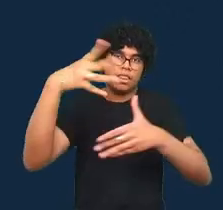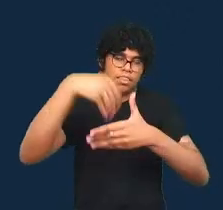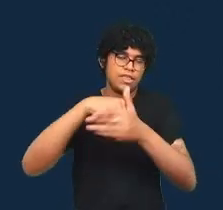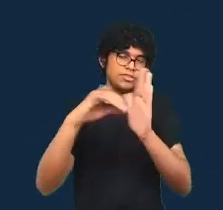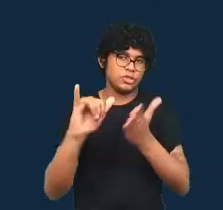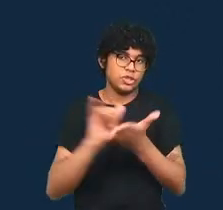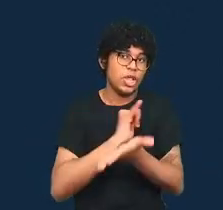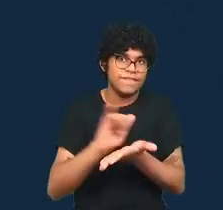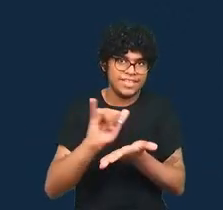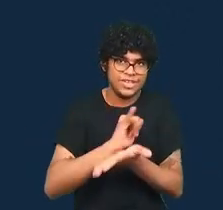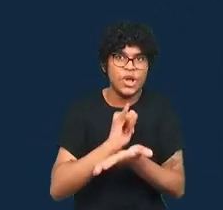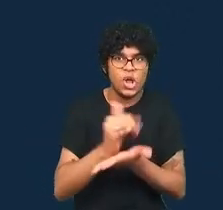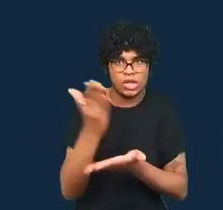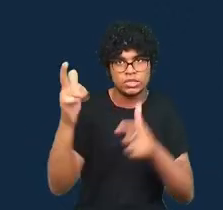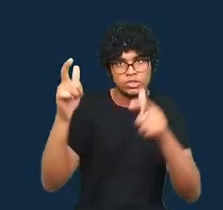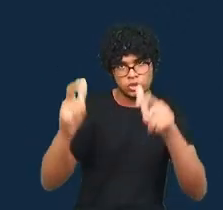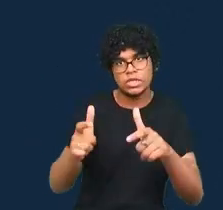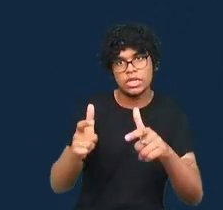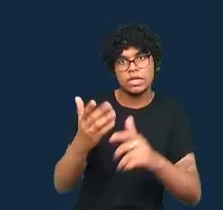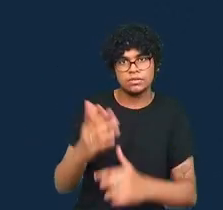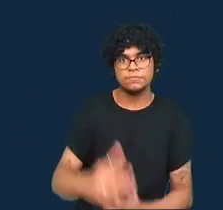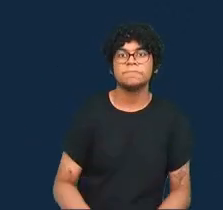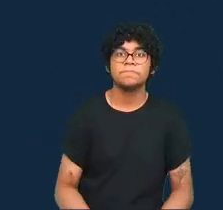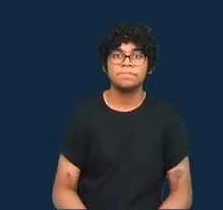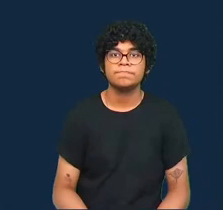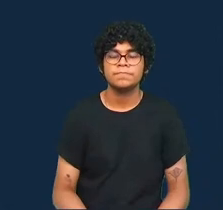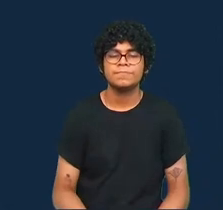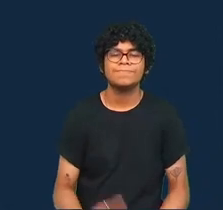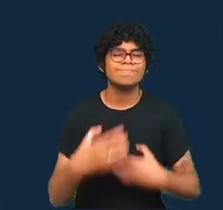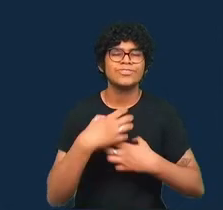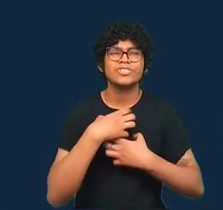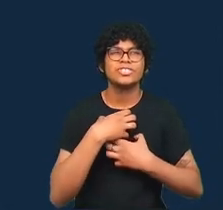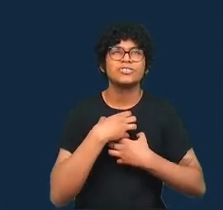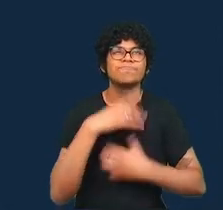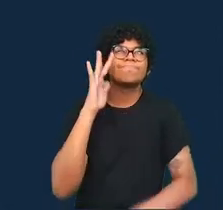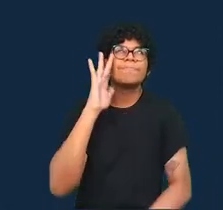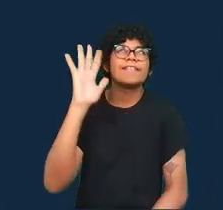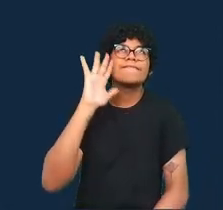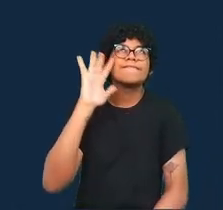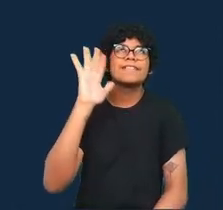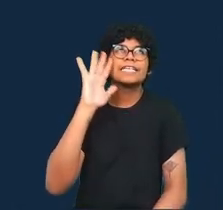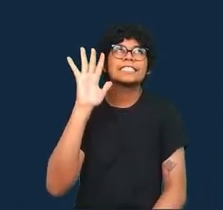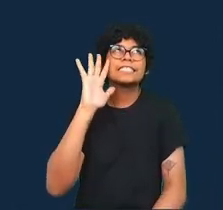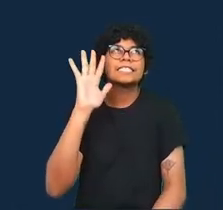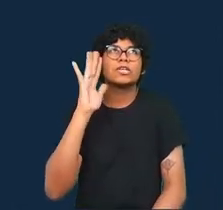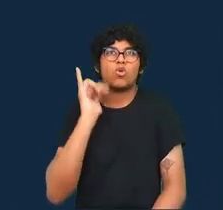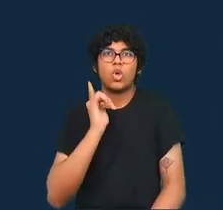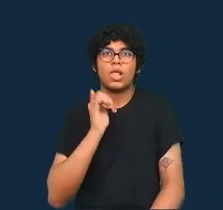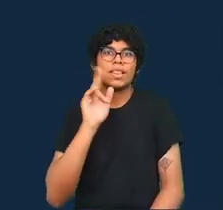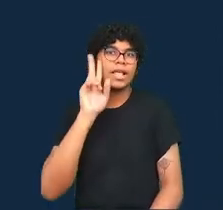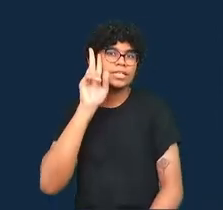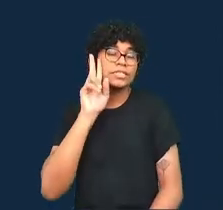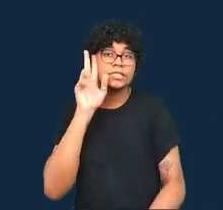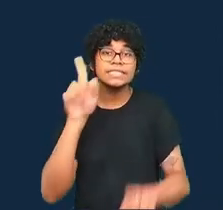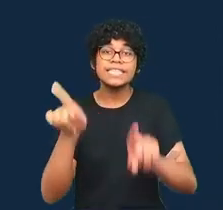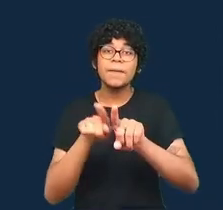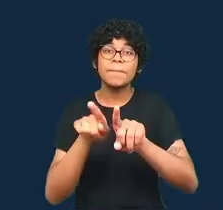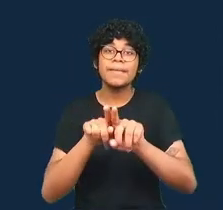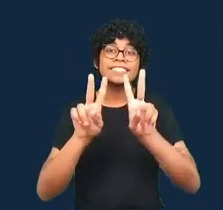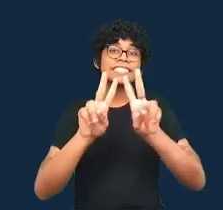então maneiras reflexivas de contar uma história também entram no papel das